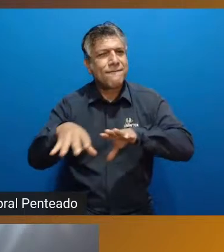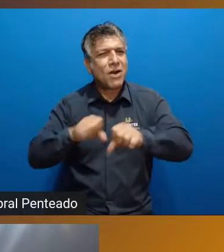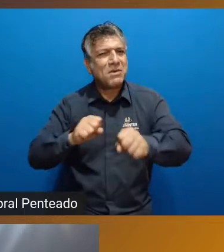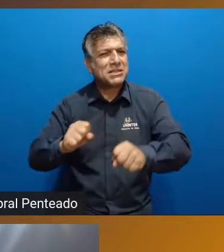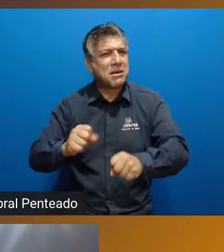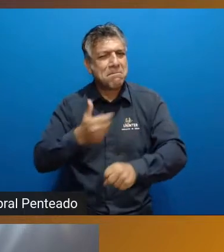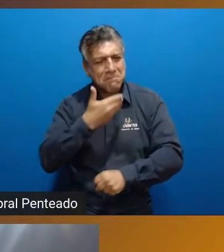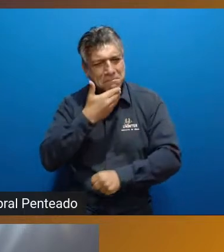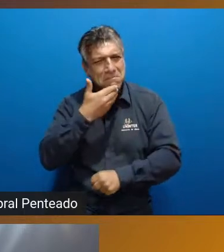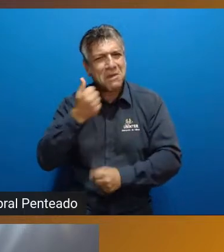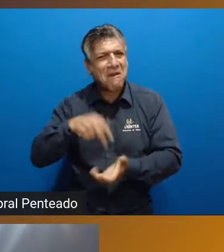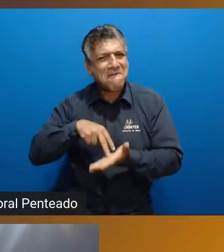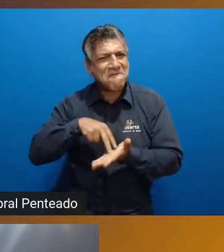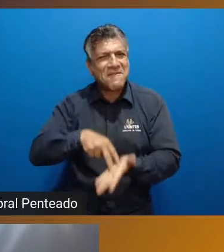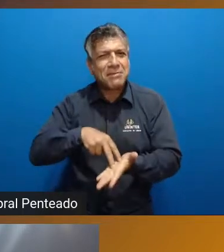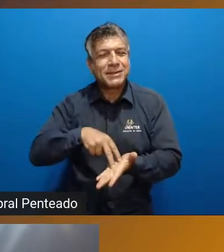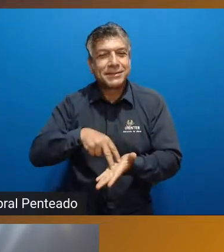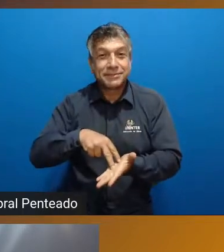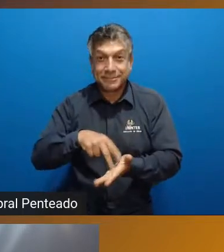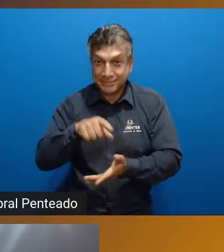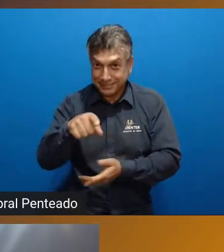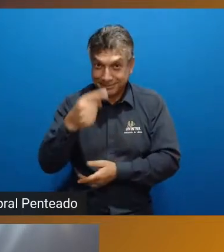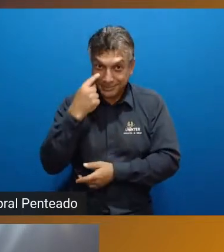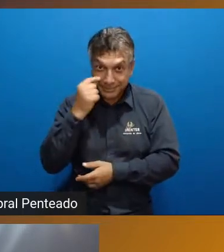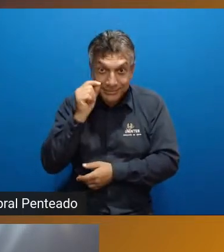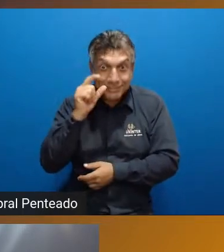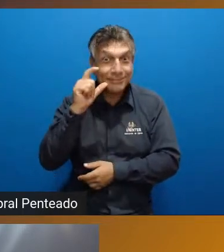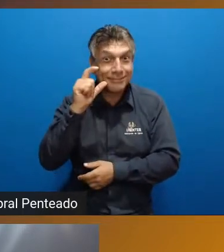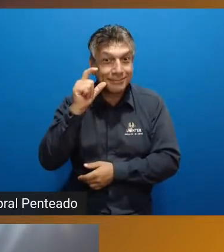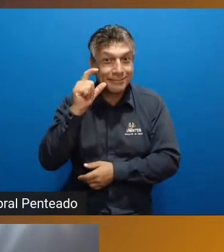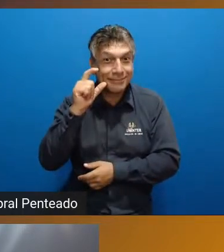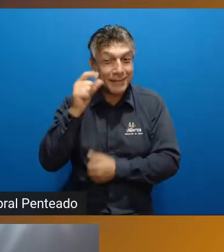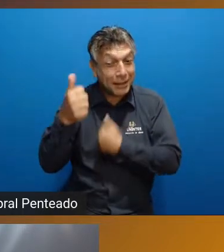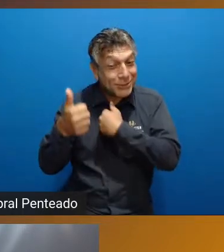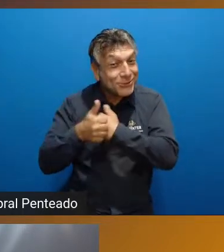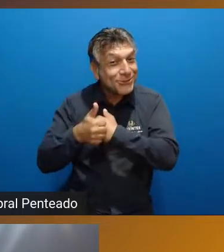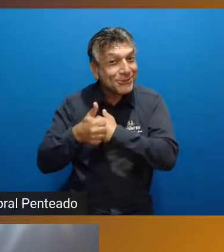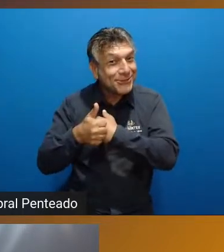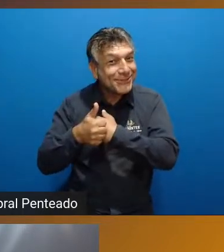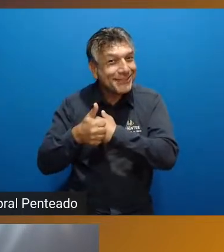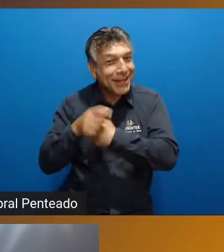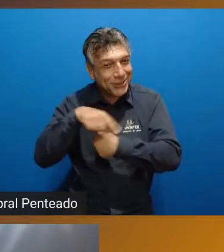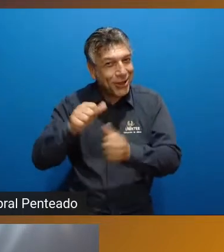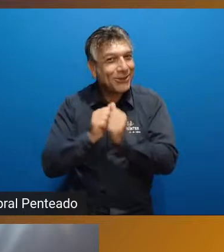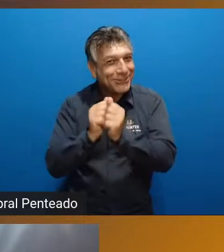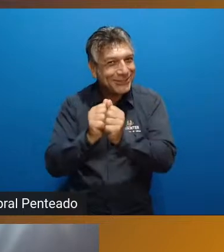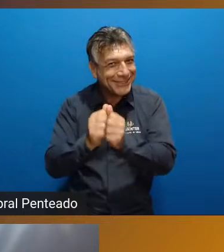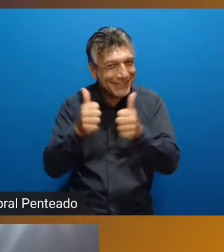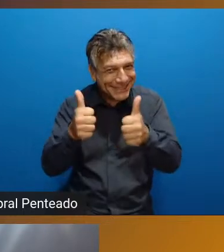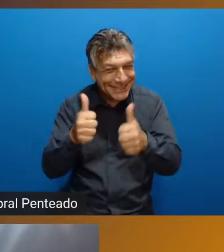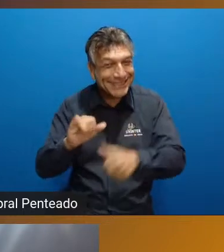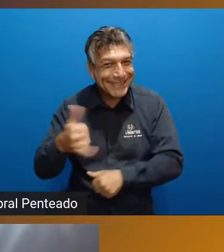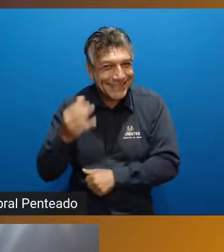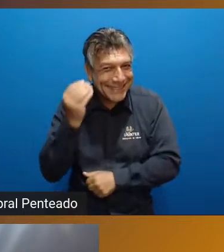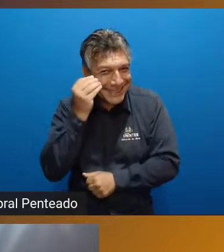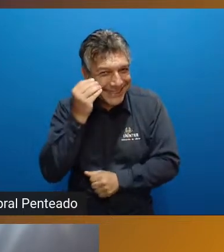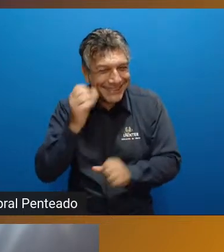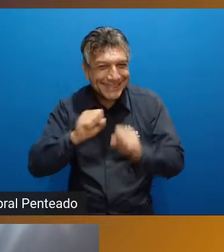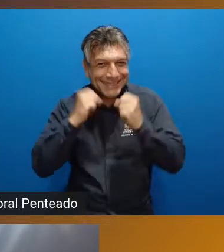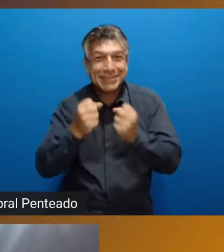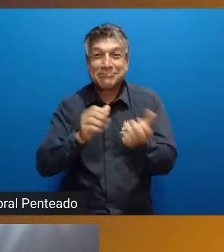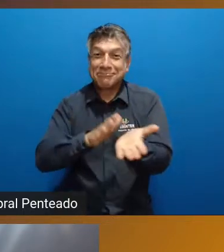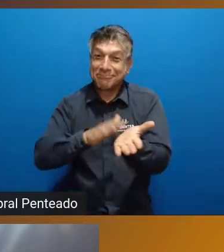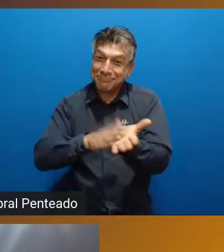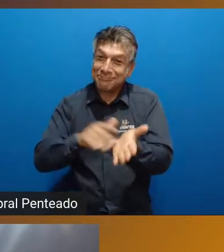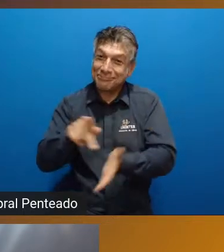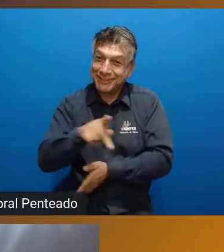mais consistente. E fique de olho, sempre próximo de nós. Estamos sempre com vocês. Aproveite o evento. Parabéns, professor